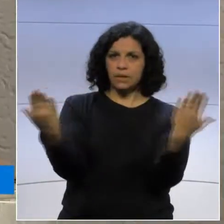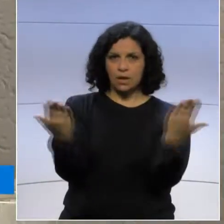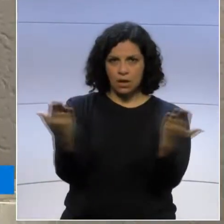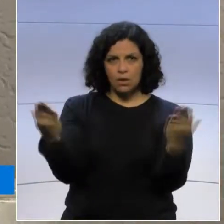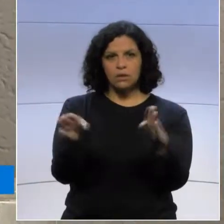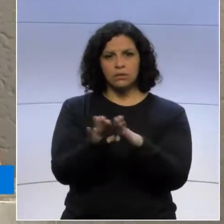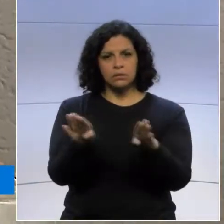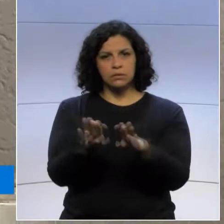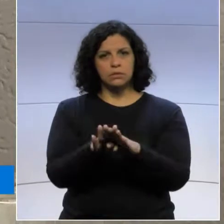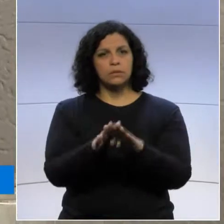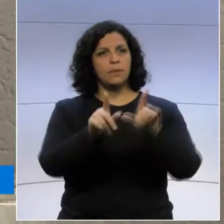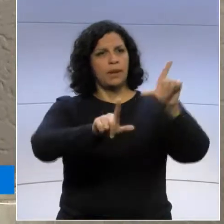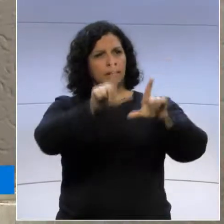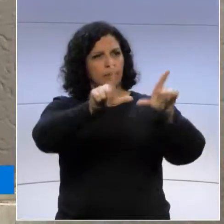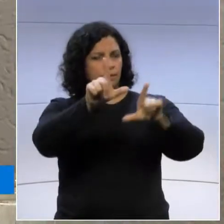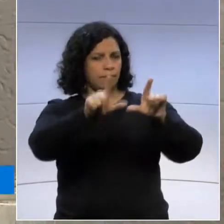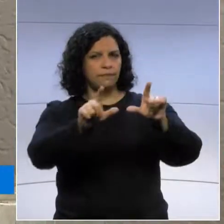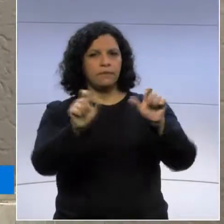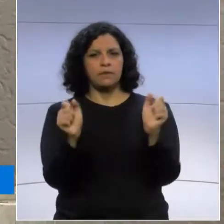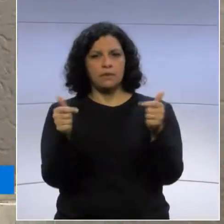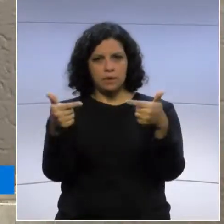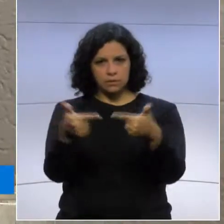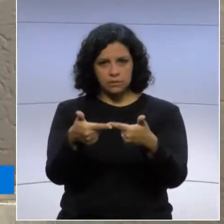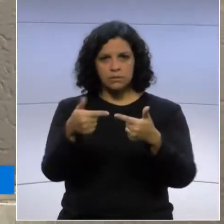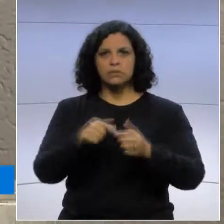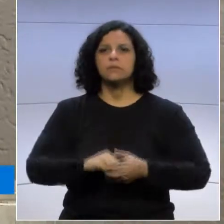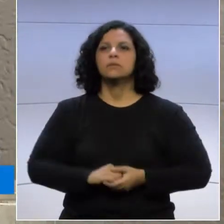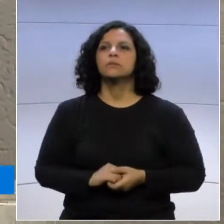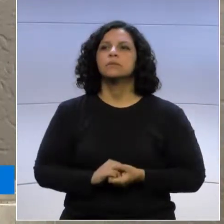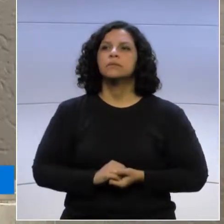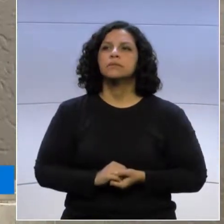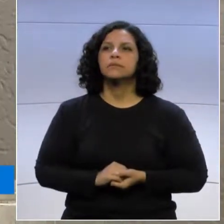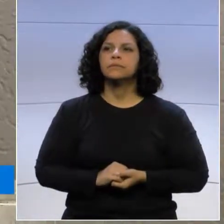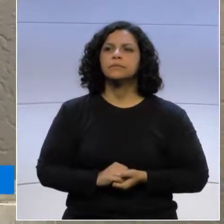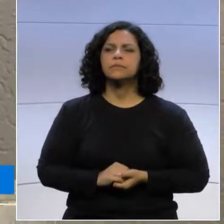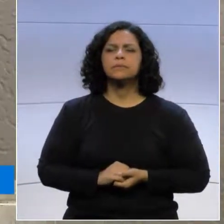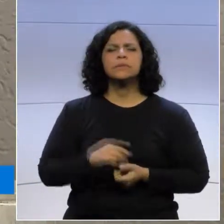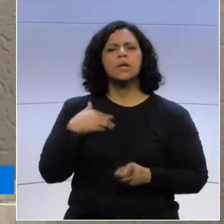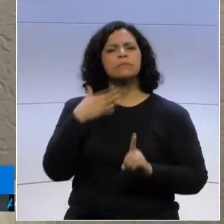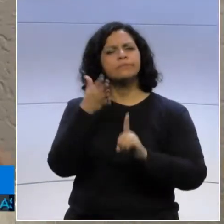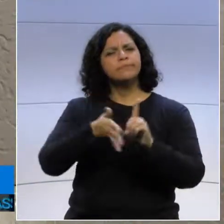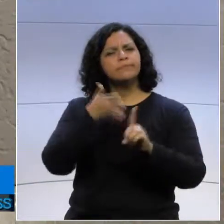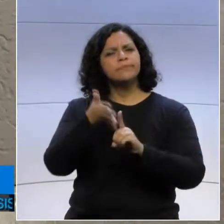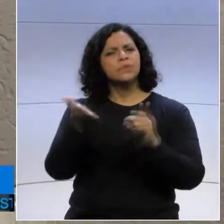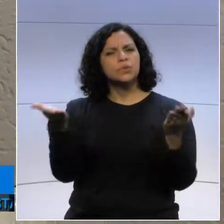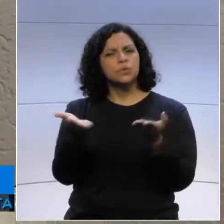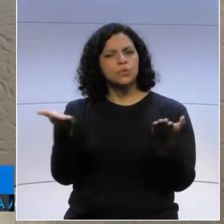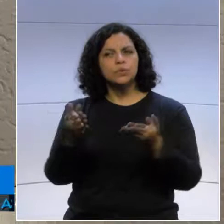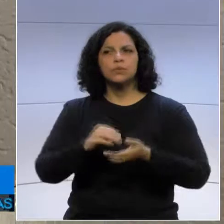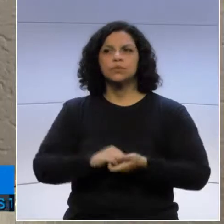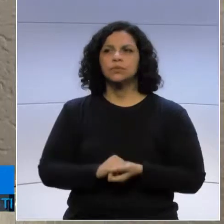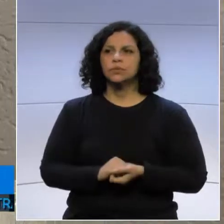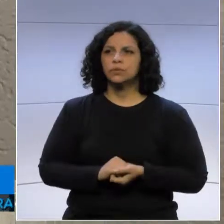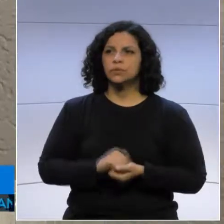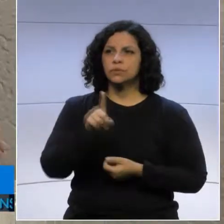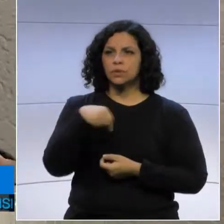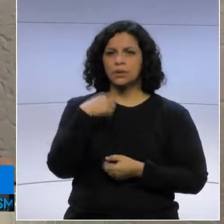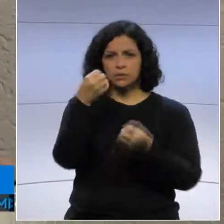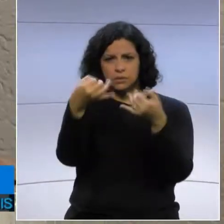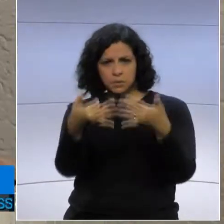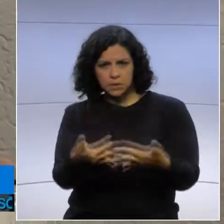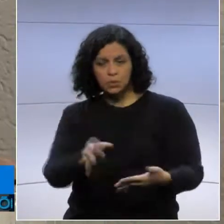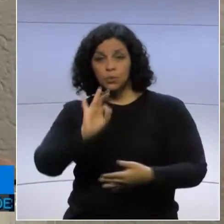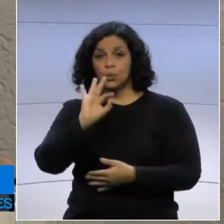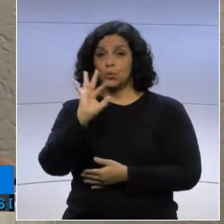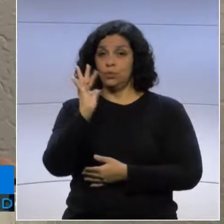agora e todos que também nos acompanham pela TV Assembleia. O motivo do meu pronunciamento hoje é relatar dos